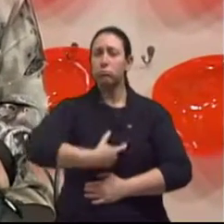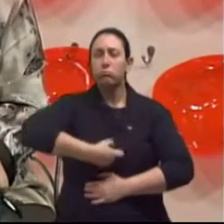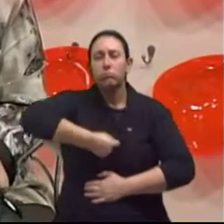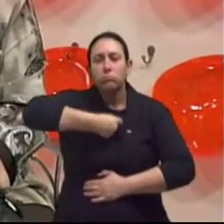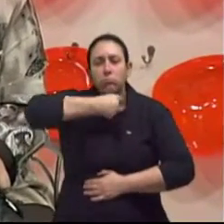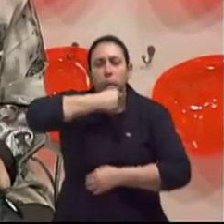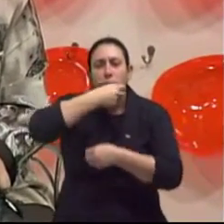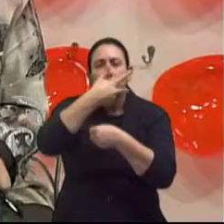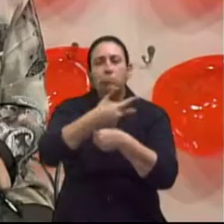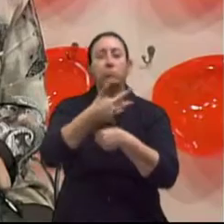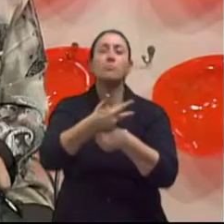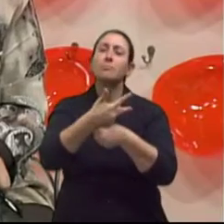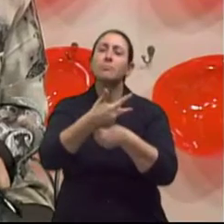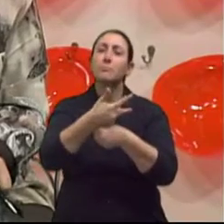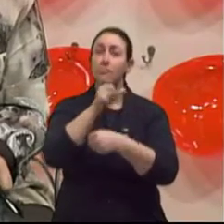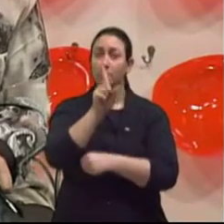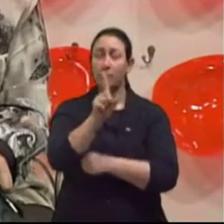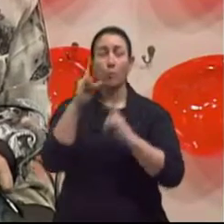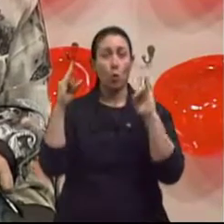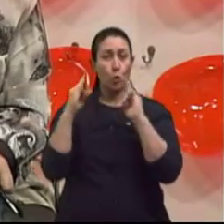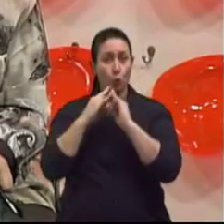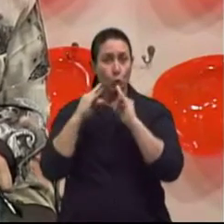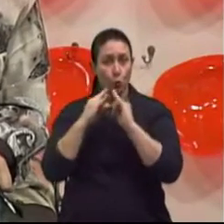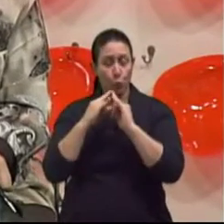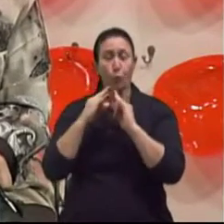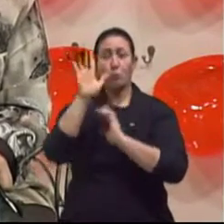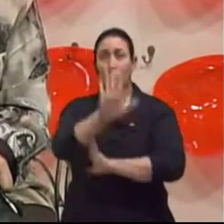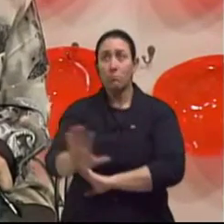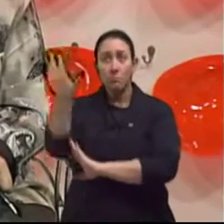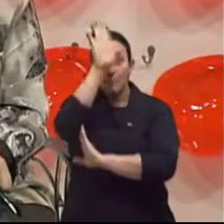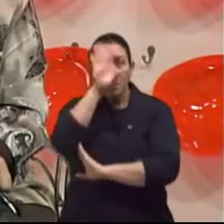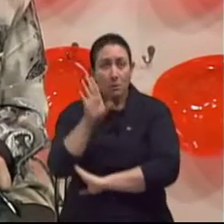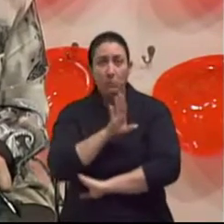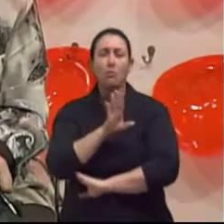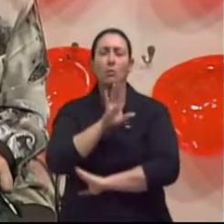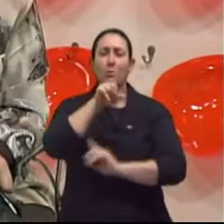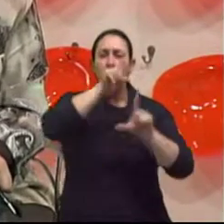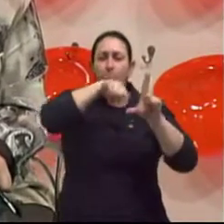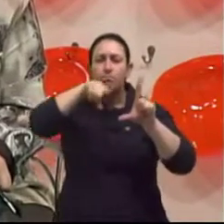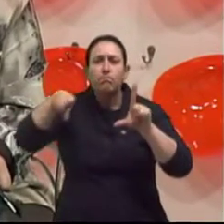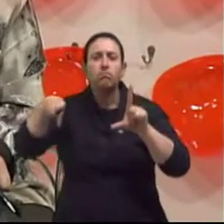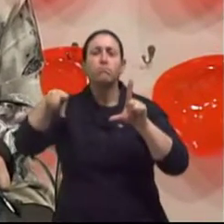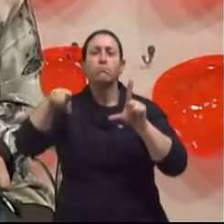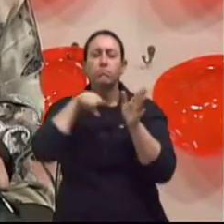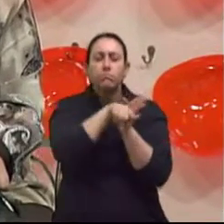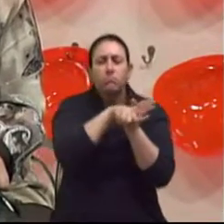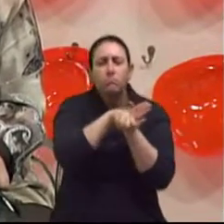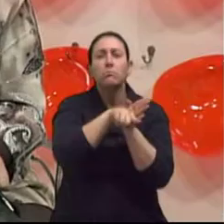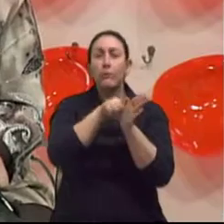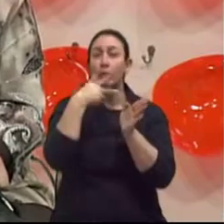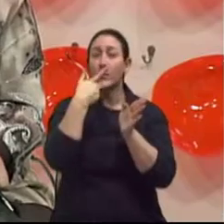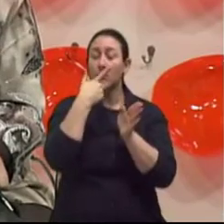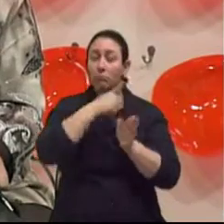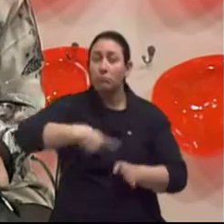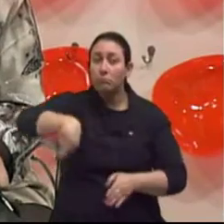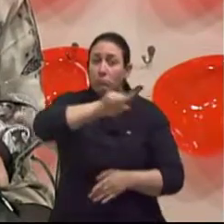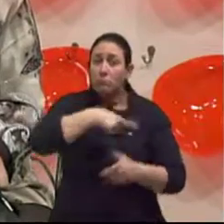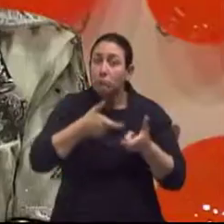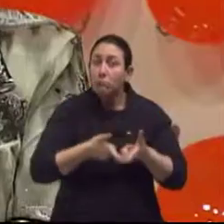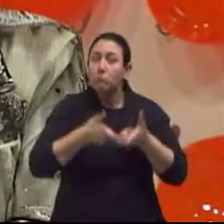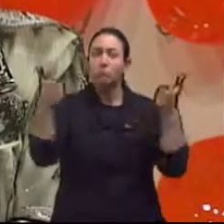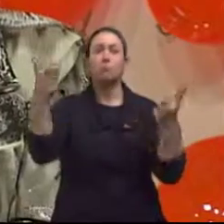Segundo o Instituto Brasileiro de Geografia e Estatística, 55% dos idosos no Brasil são